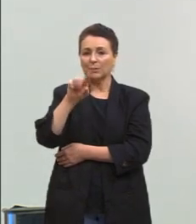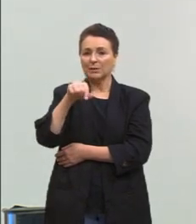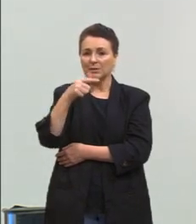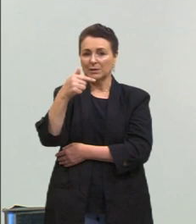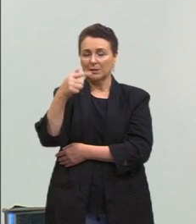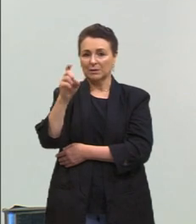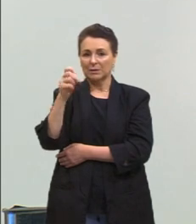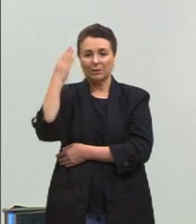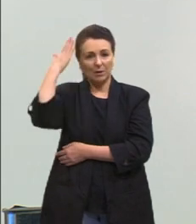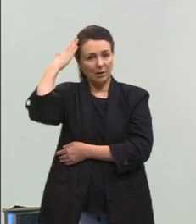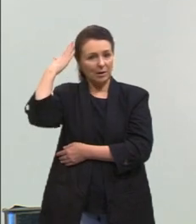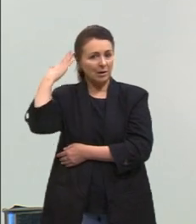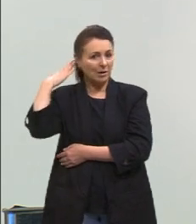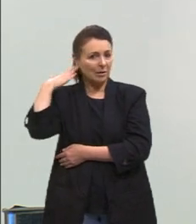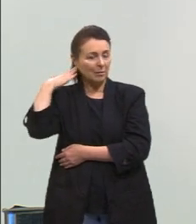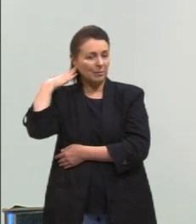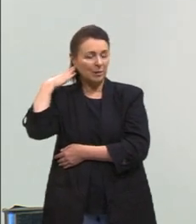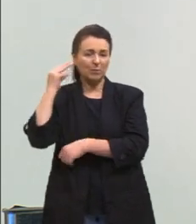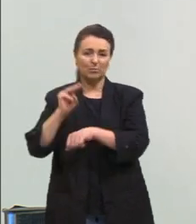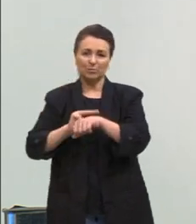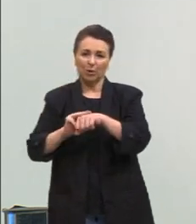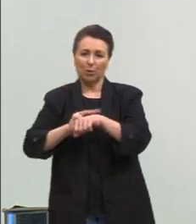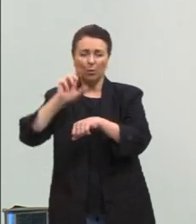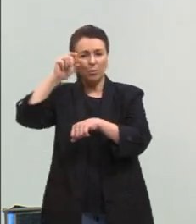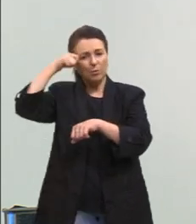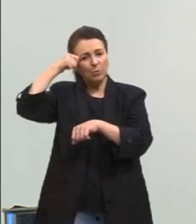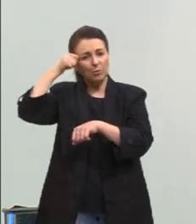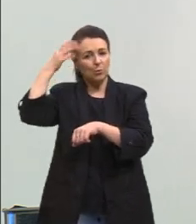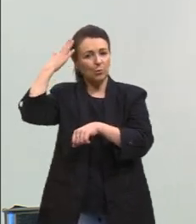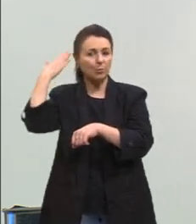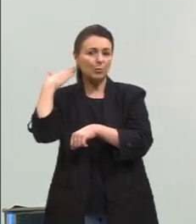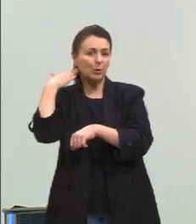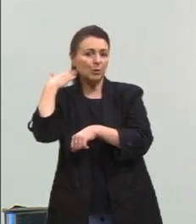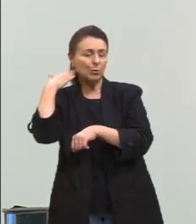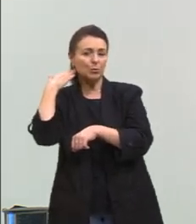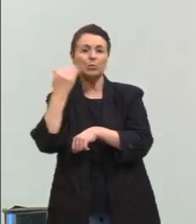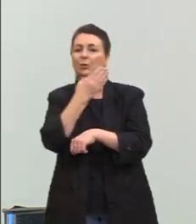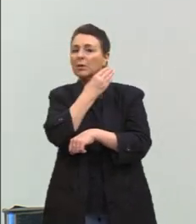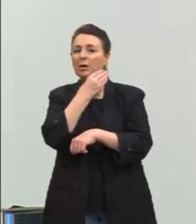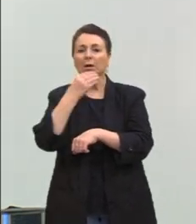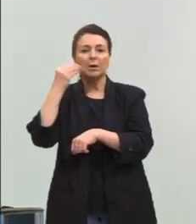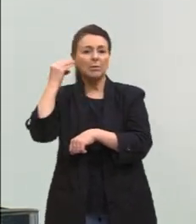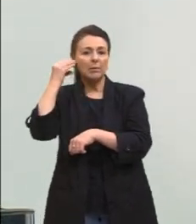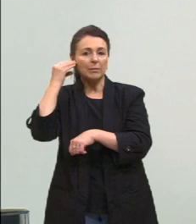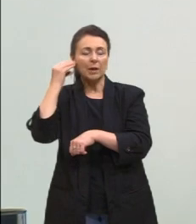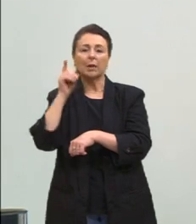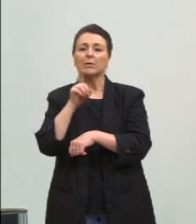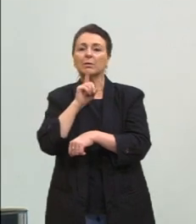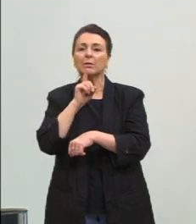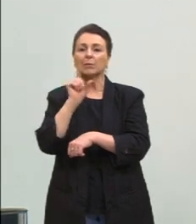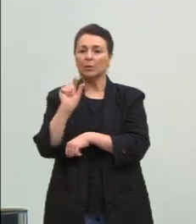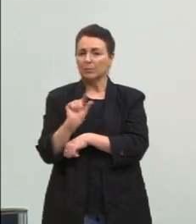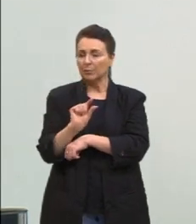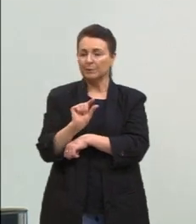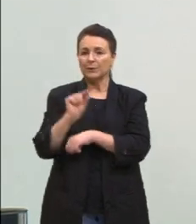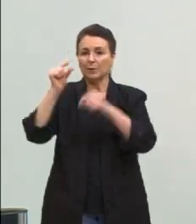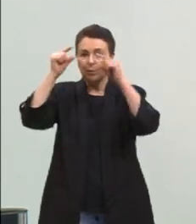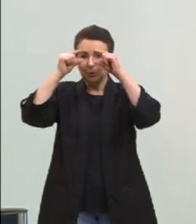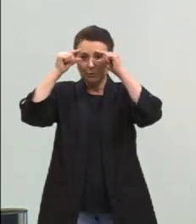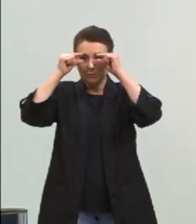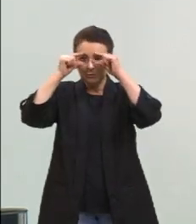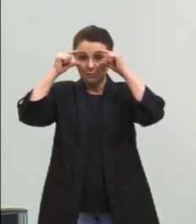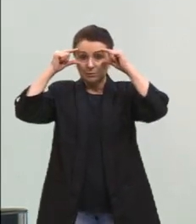tenho cabelos castanhos escuros curtos, eu uso barba também curta, óculos de hastes